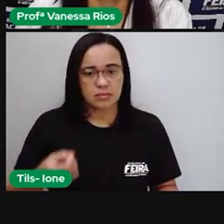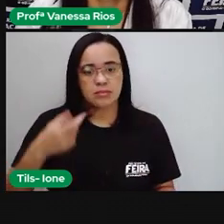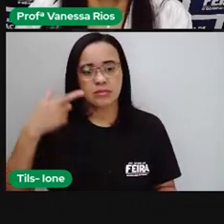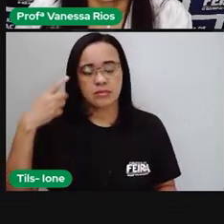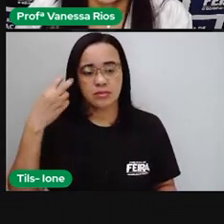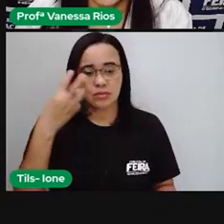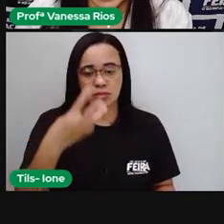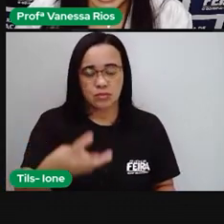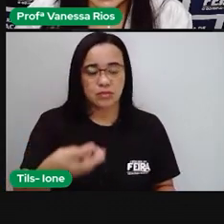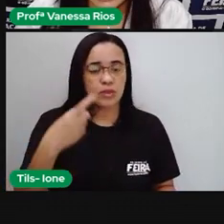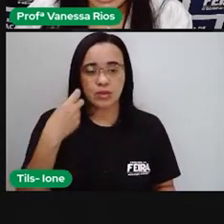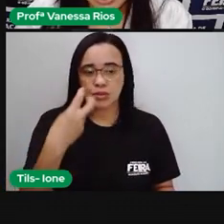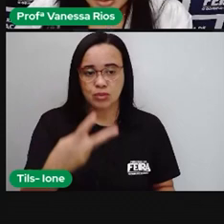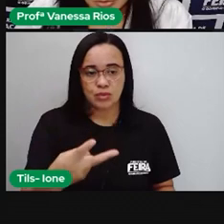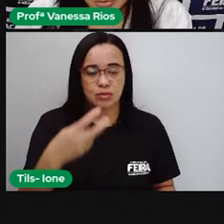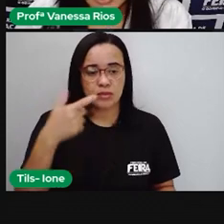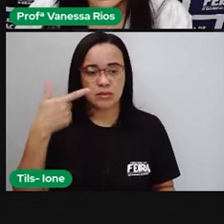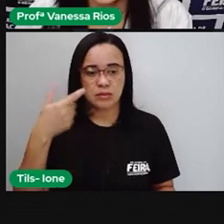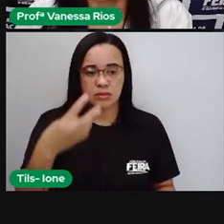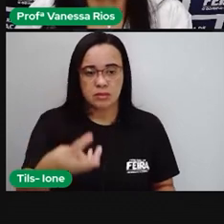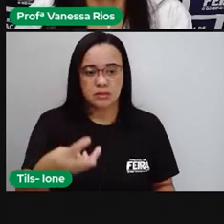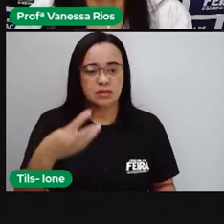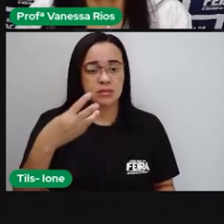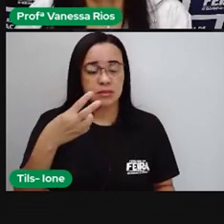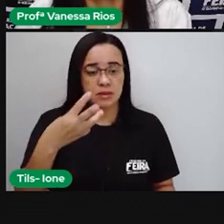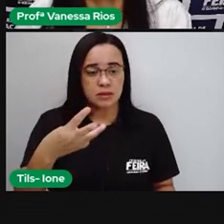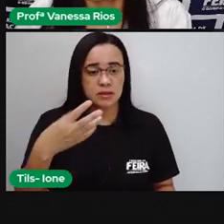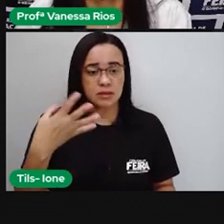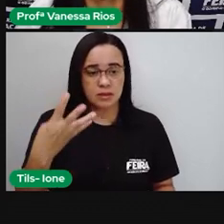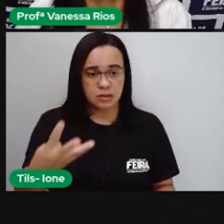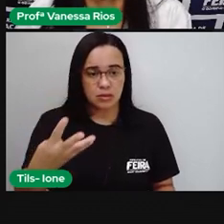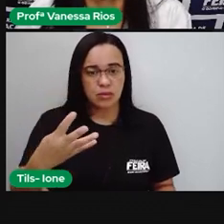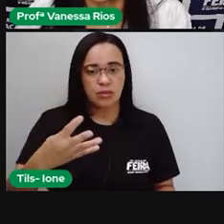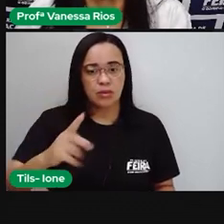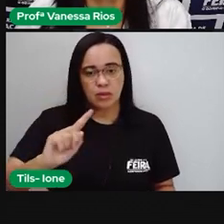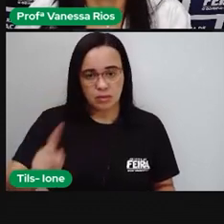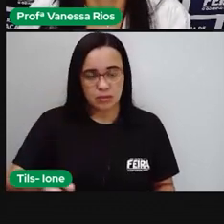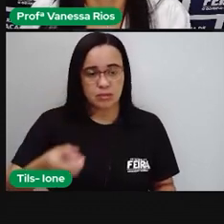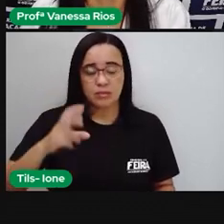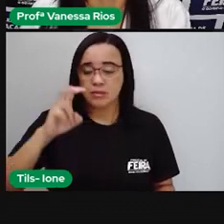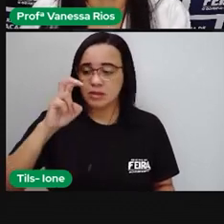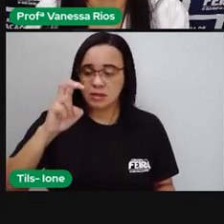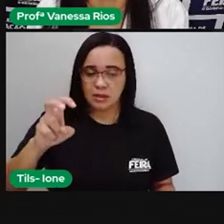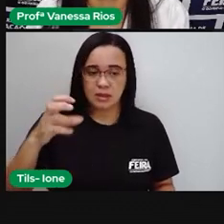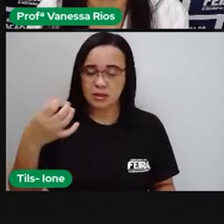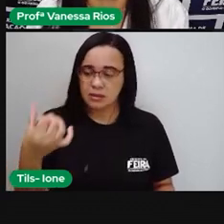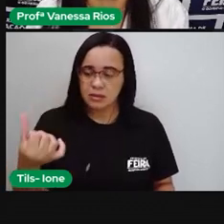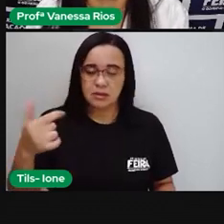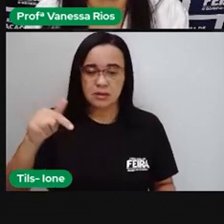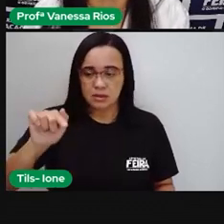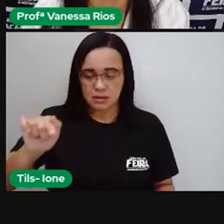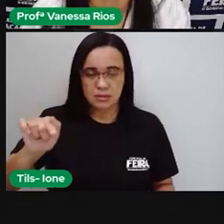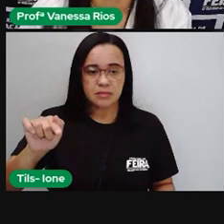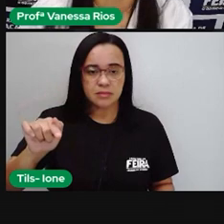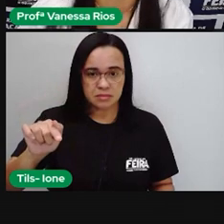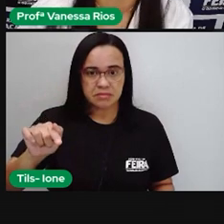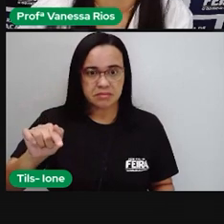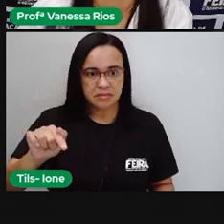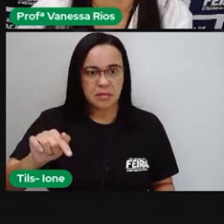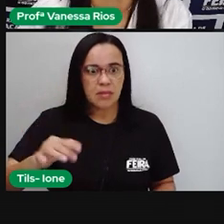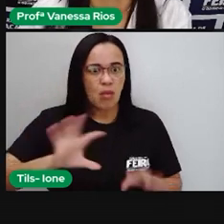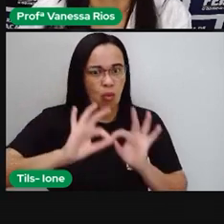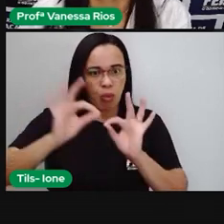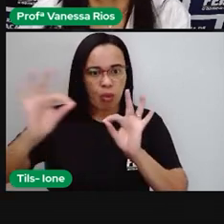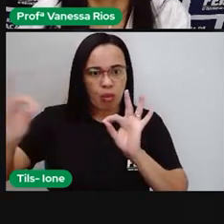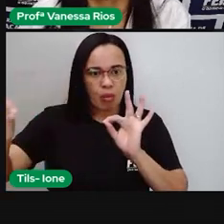Duzentos e trinta e quatro. Quinhentos e sessenta e sete milésimos. Eita, meu Deus, Pro,